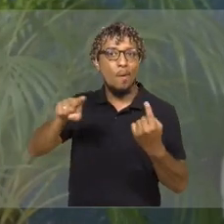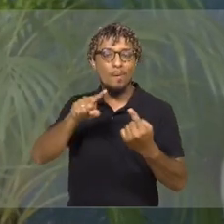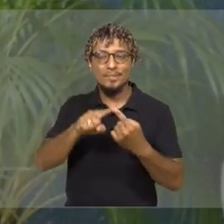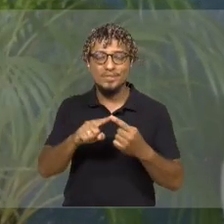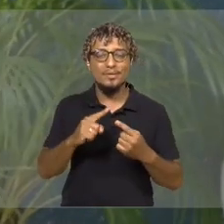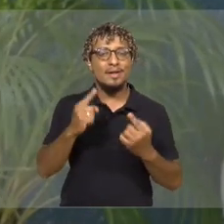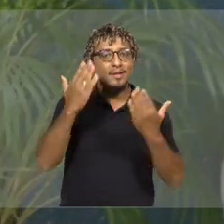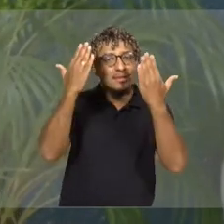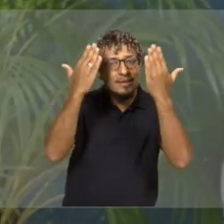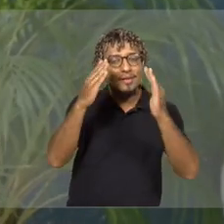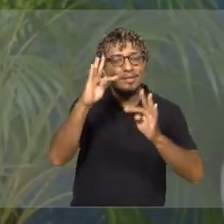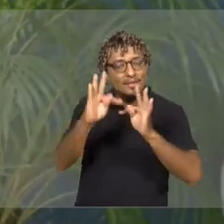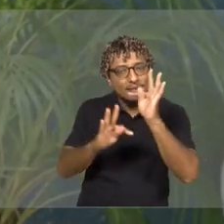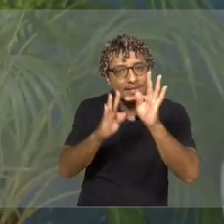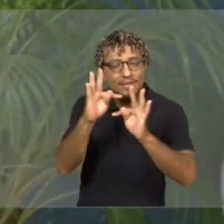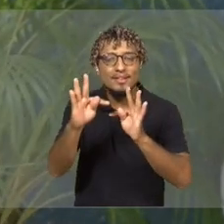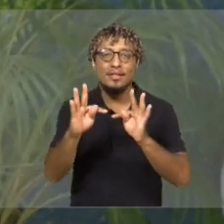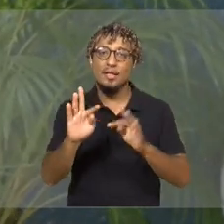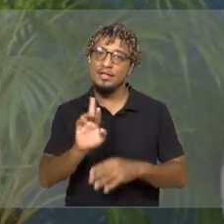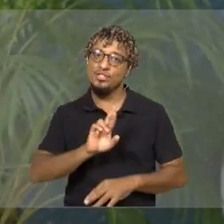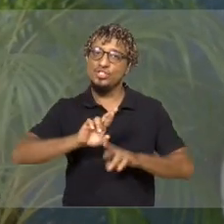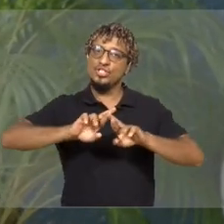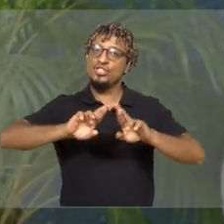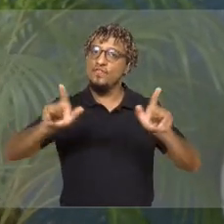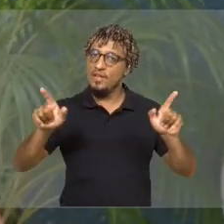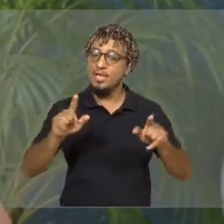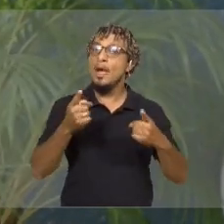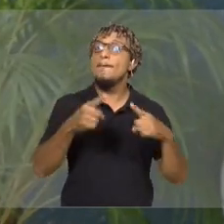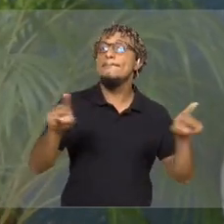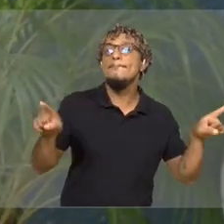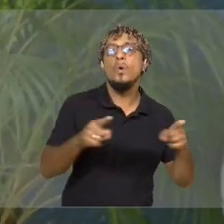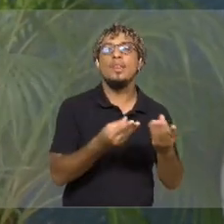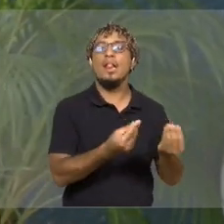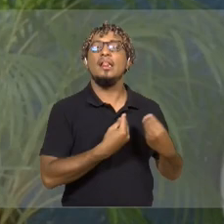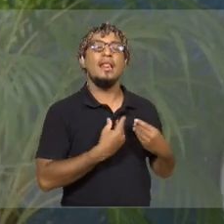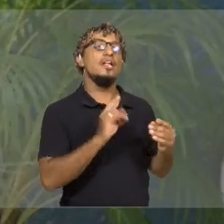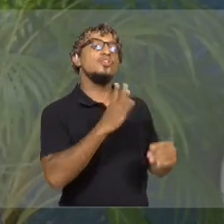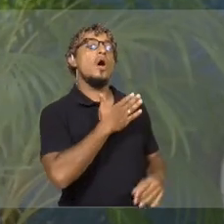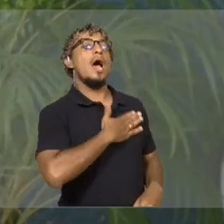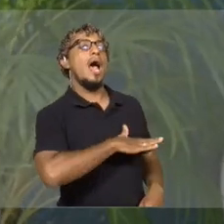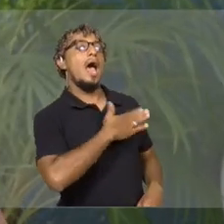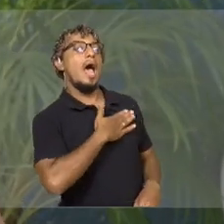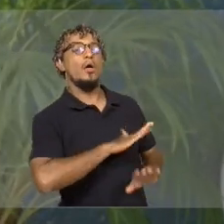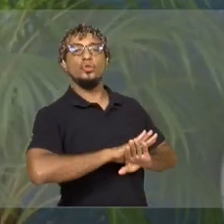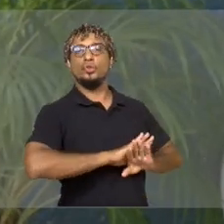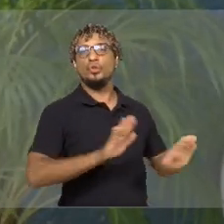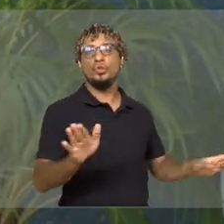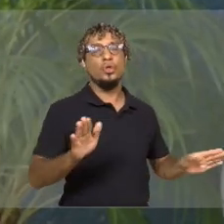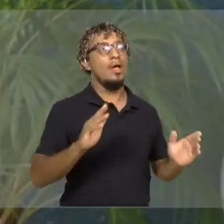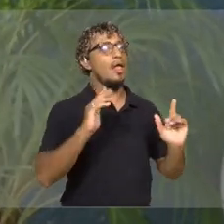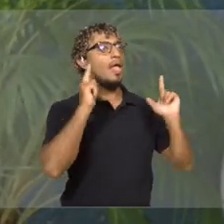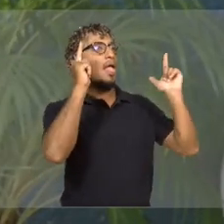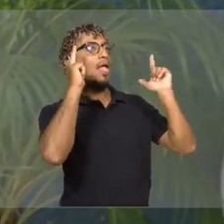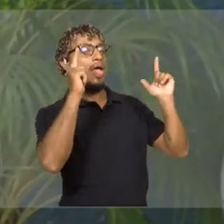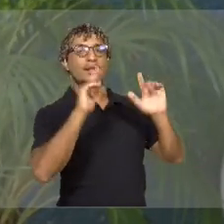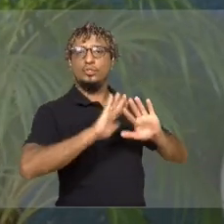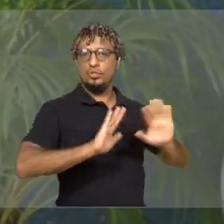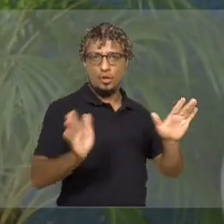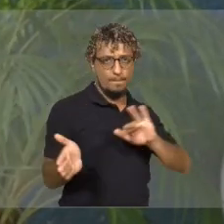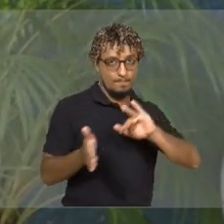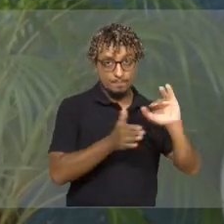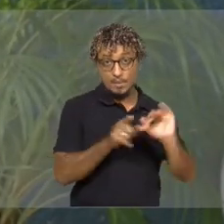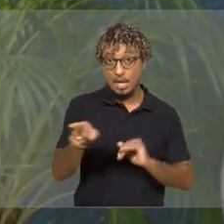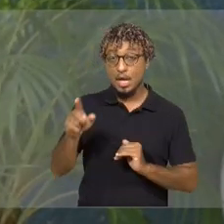fins terapêuticos. diferente de uma música que é para acalmar ou para trazer aquele estado de elevação, a musicoterapia tem